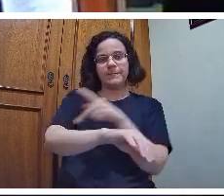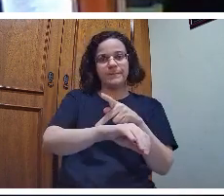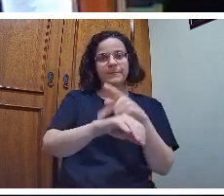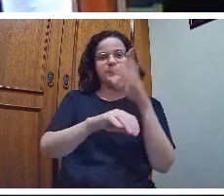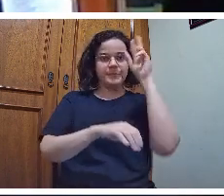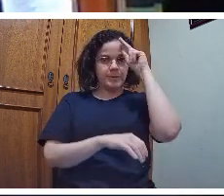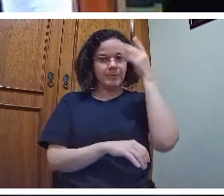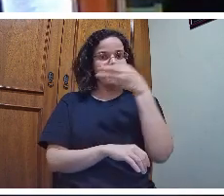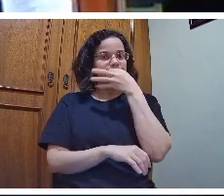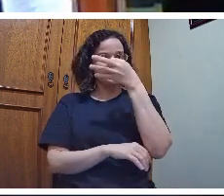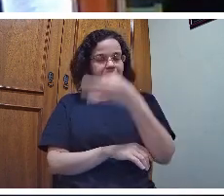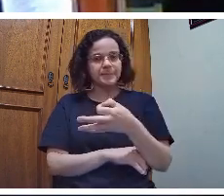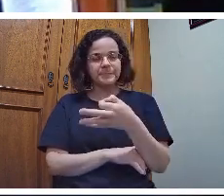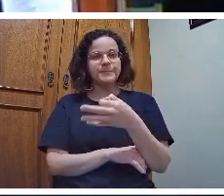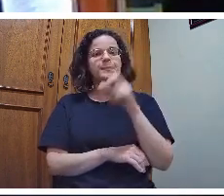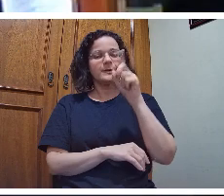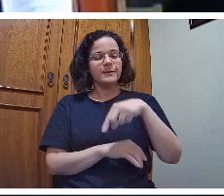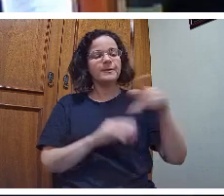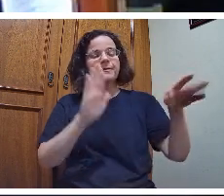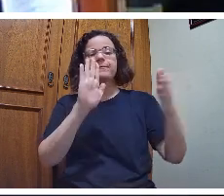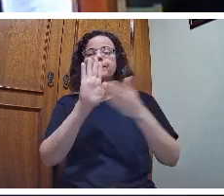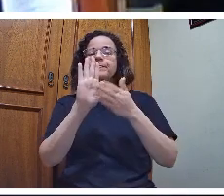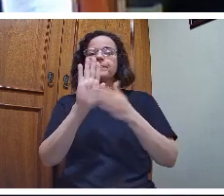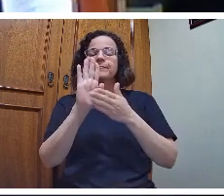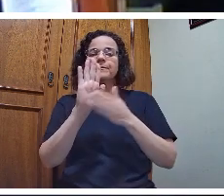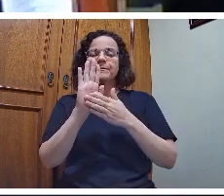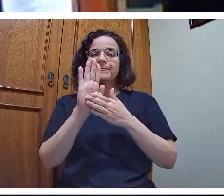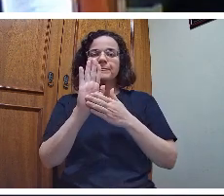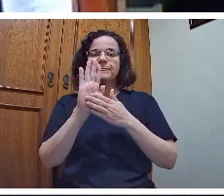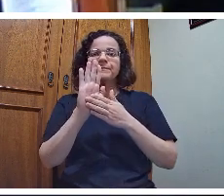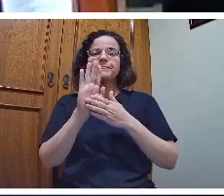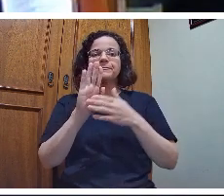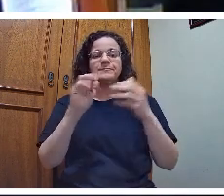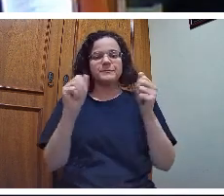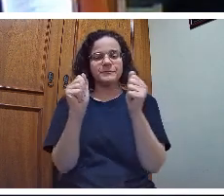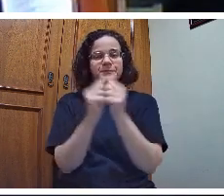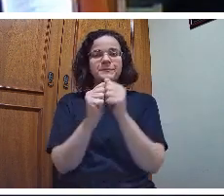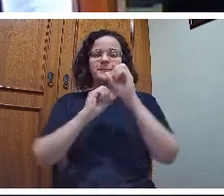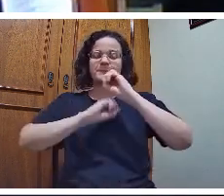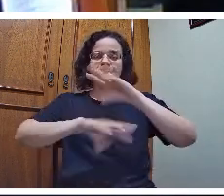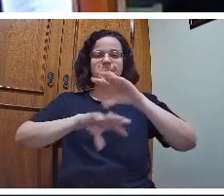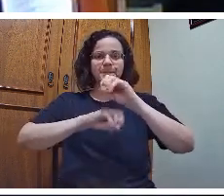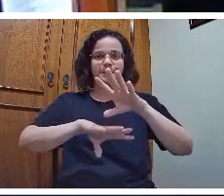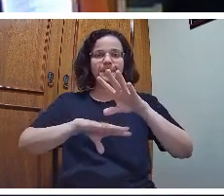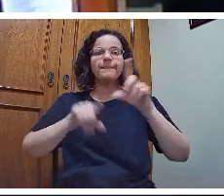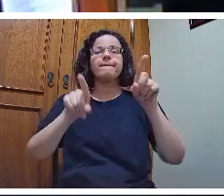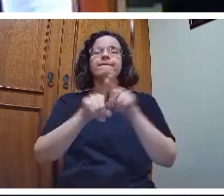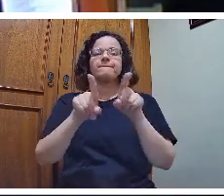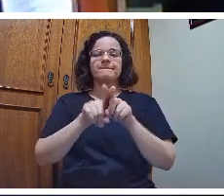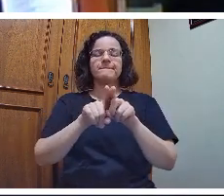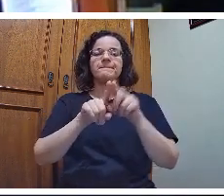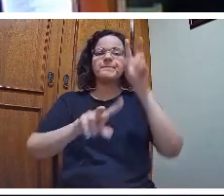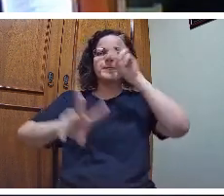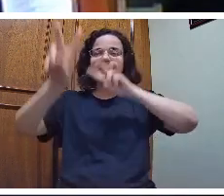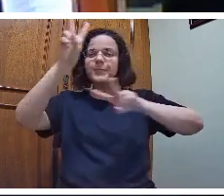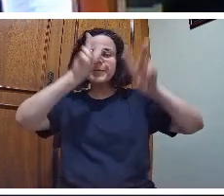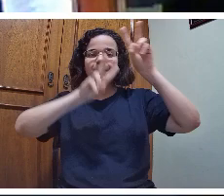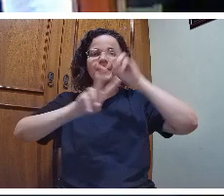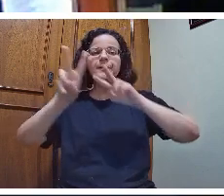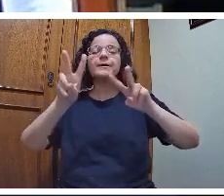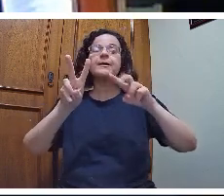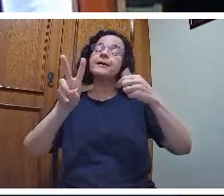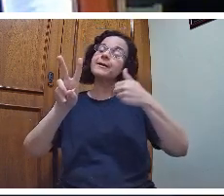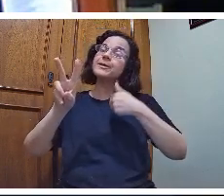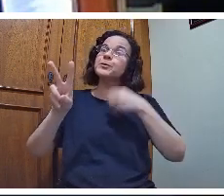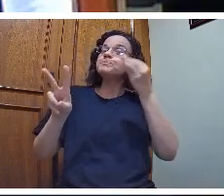histórico-crítica, que é a proposta que ele faz para a educação, e dentro desta perspectiva,